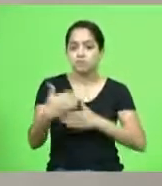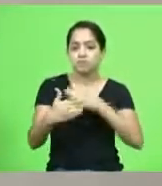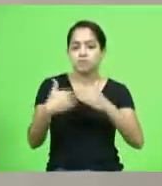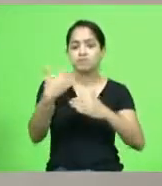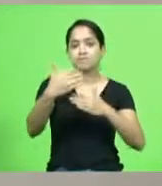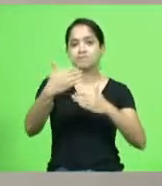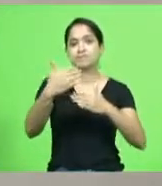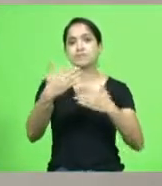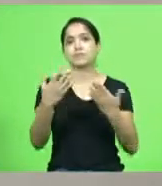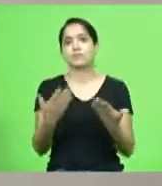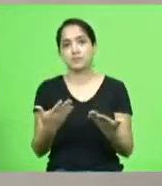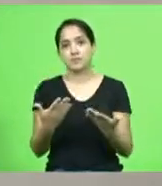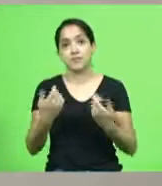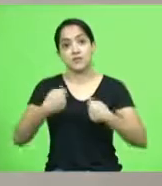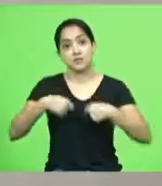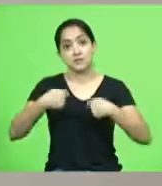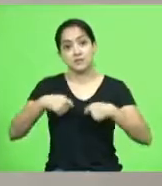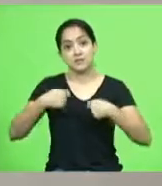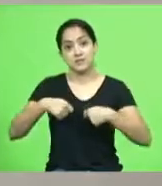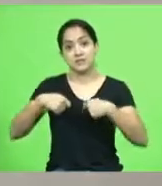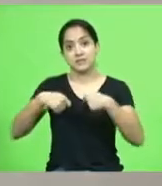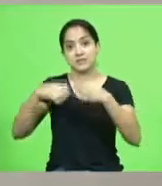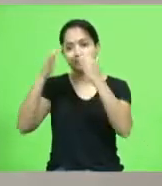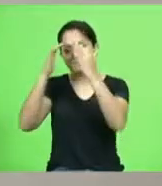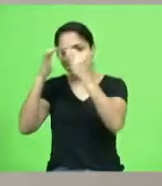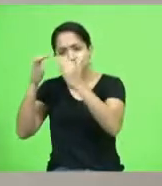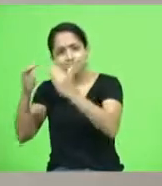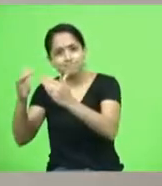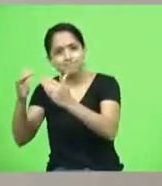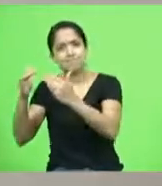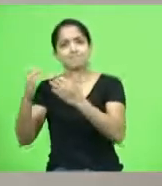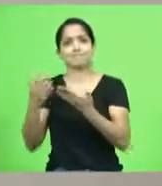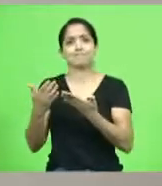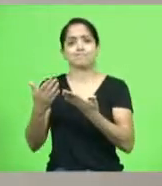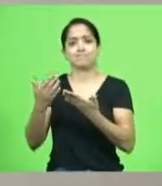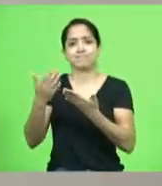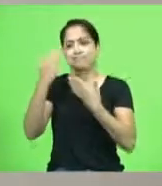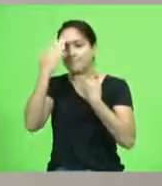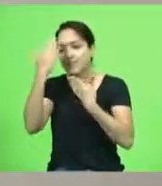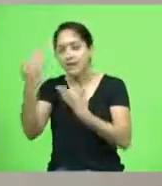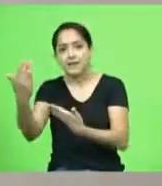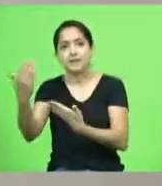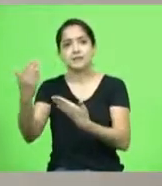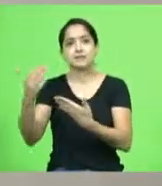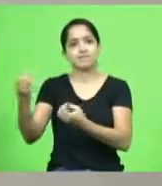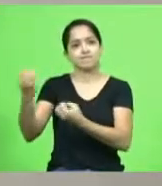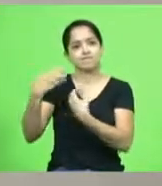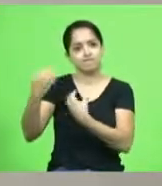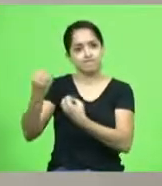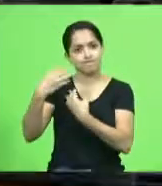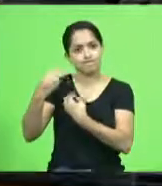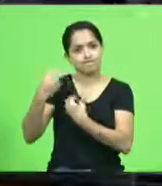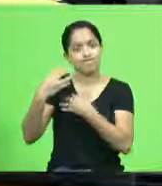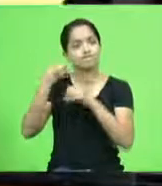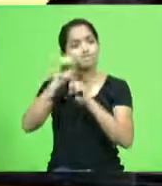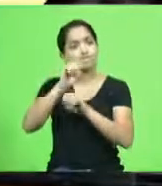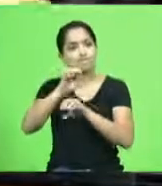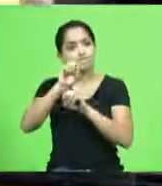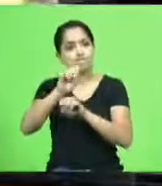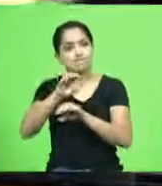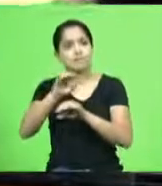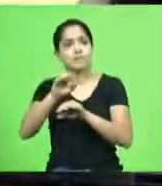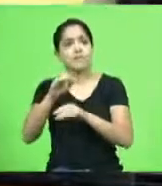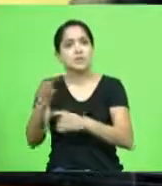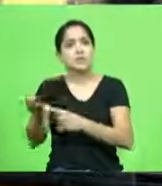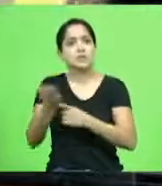a gente deve a eles as conquistas as lutas porque foram os nossos ensinadores foram as pessoas que nos conduziram